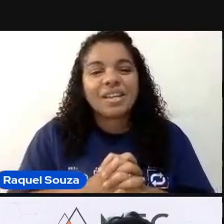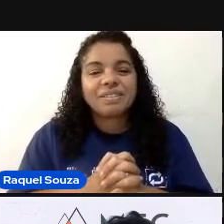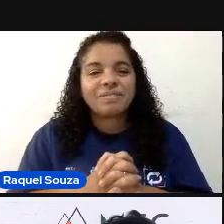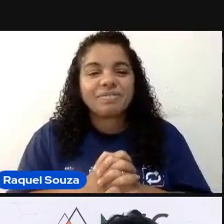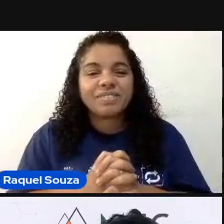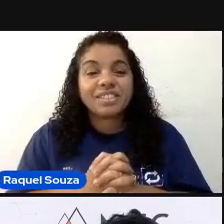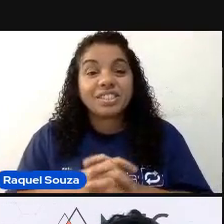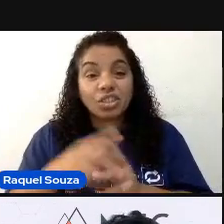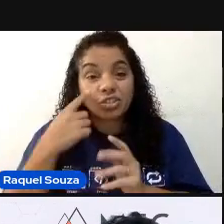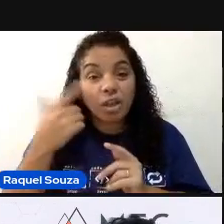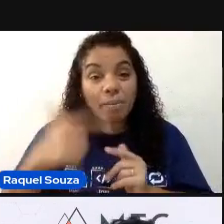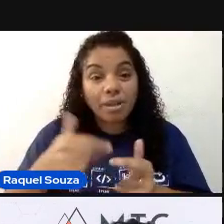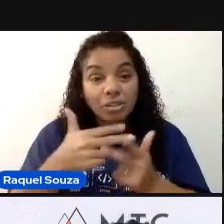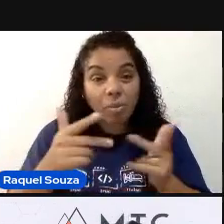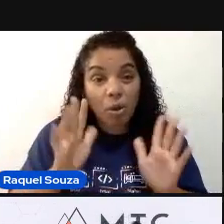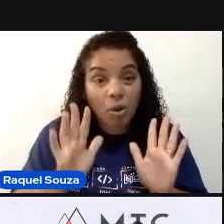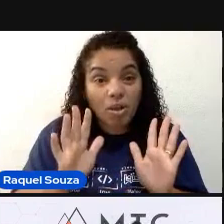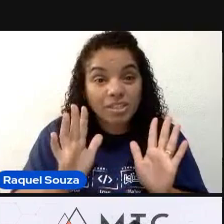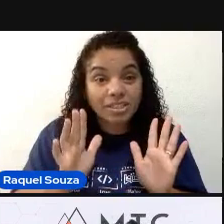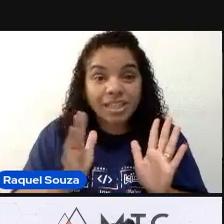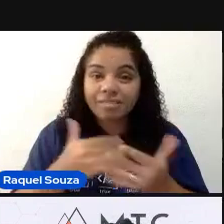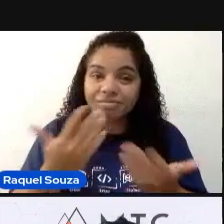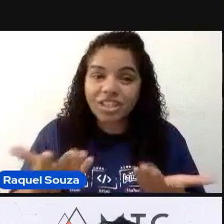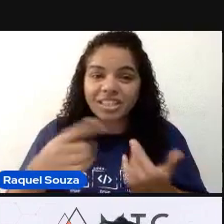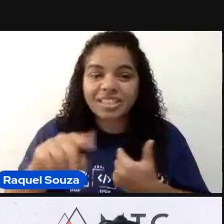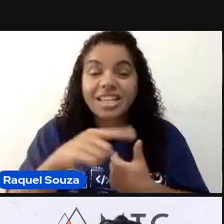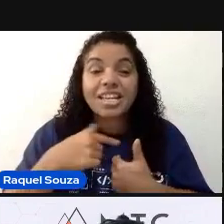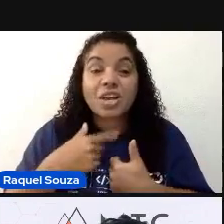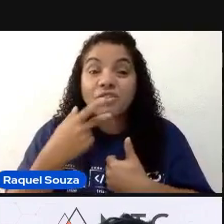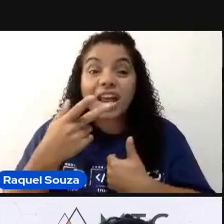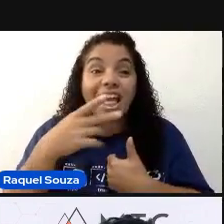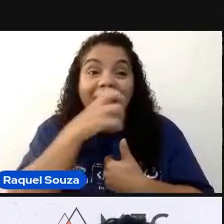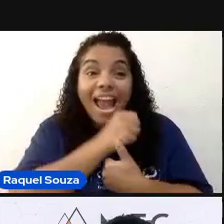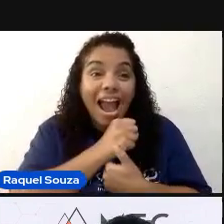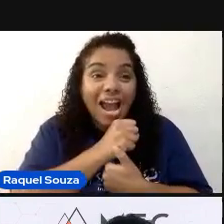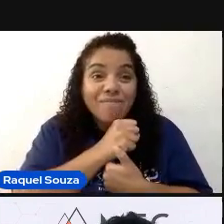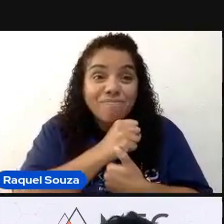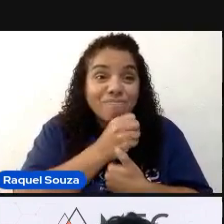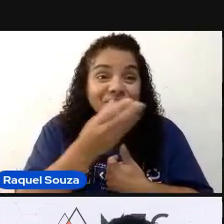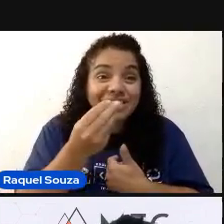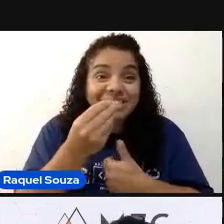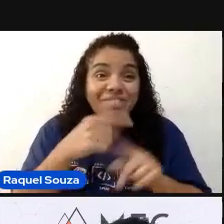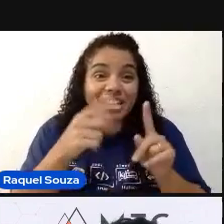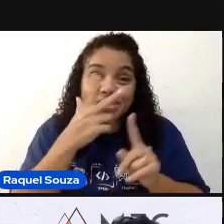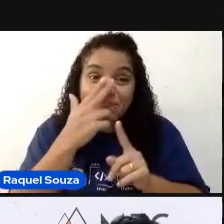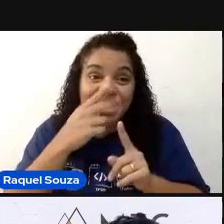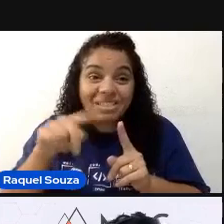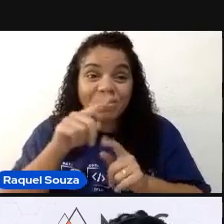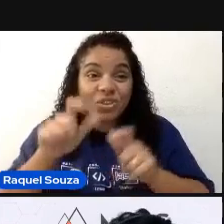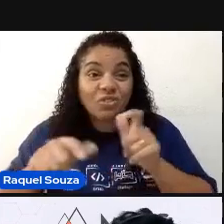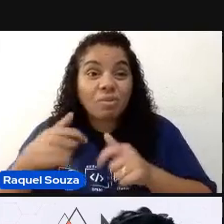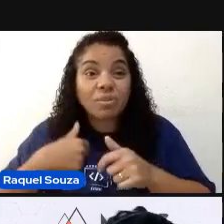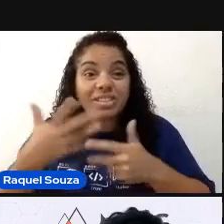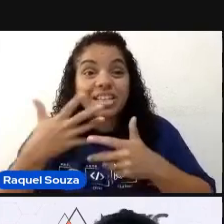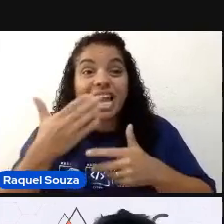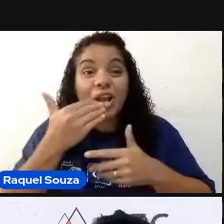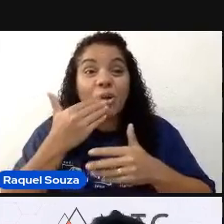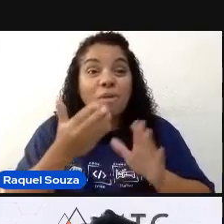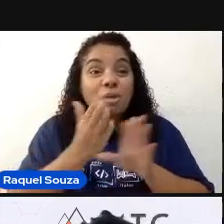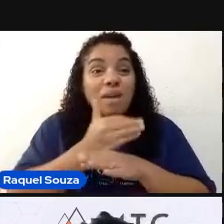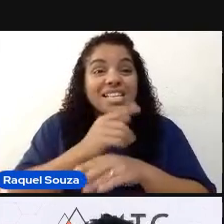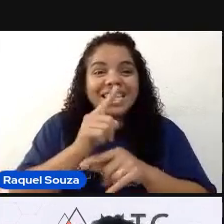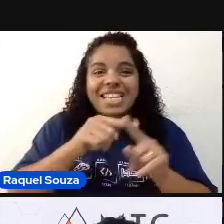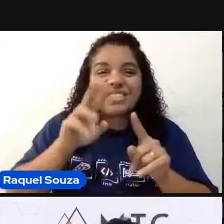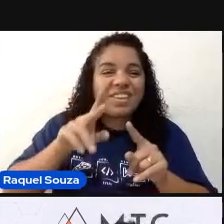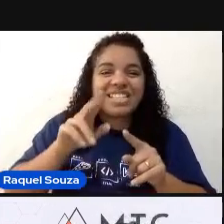Deixa eu ver se eu tenho mais alguma coisa. Gente, eu falei tão rápido que, pelo jeito, a galera vai pensar que eu quero almoçar mais cedo. Mas não é o